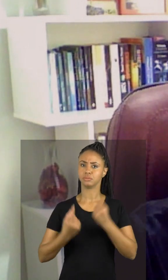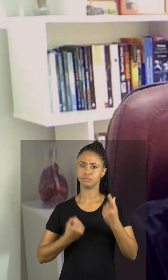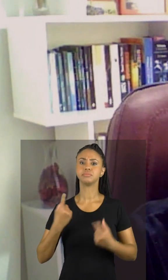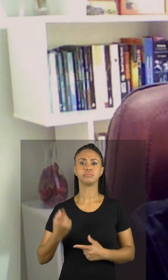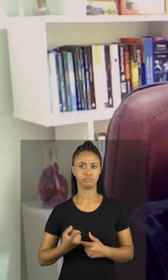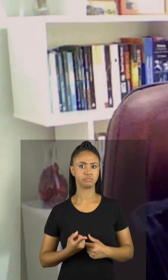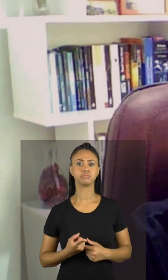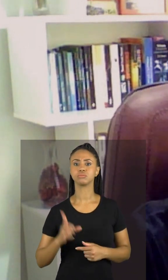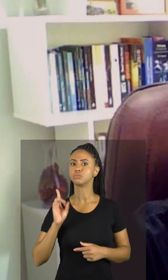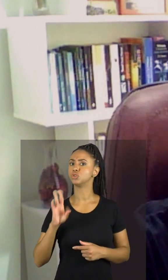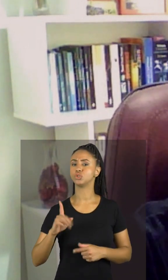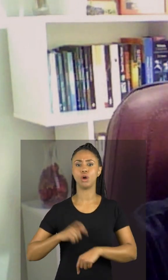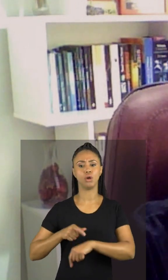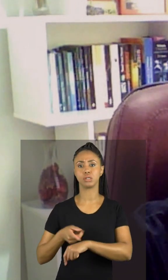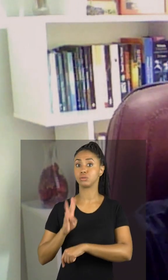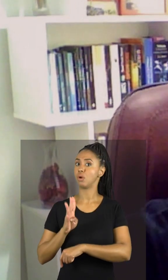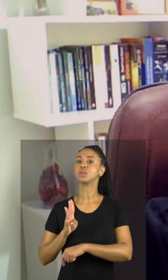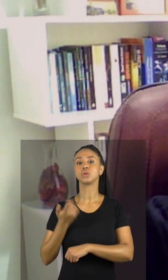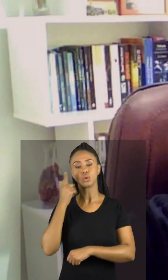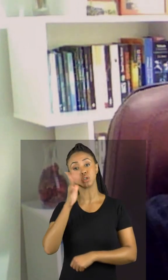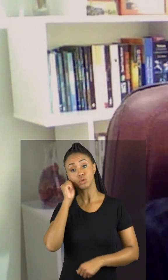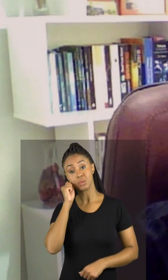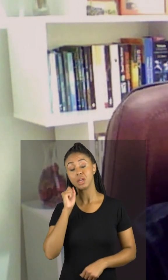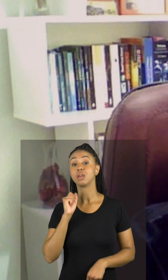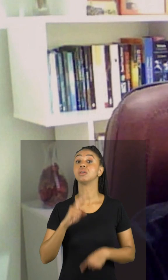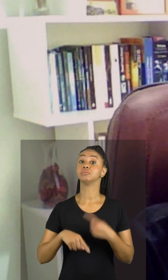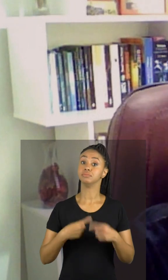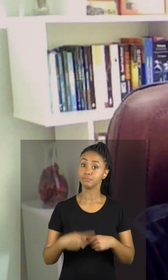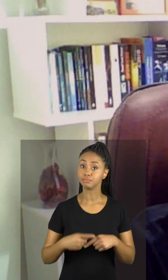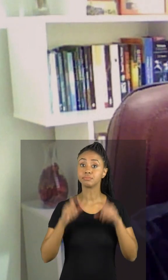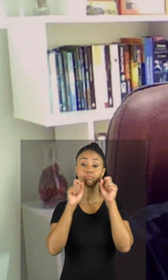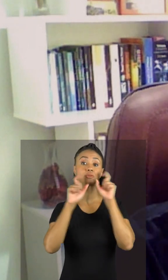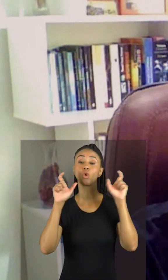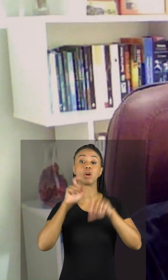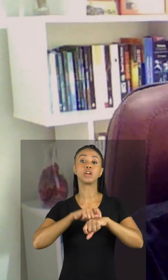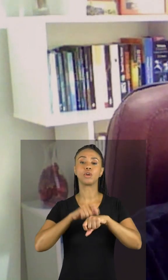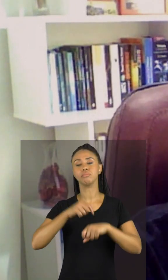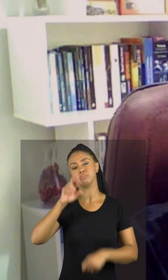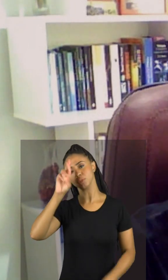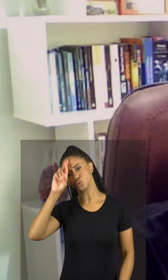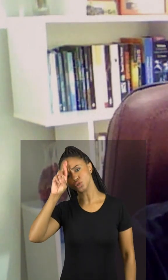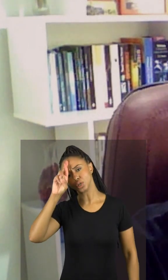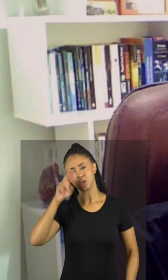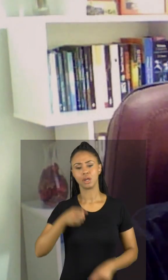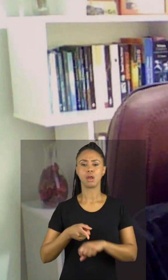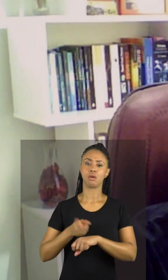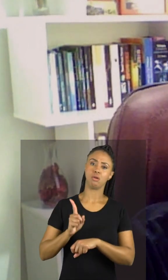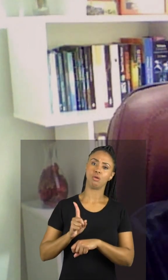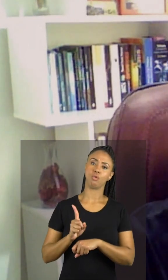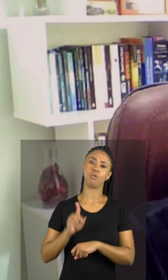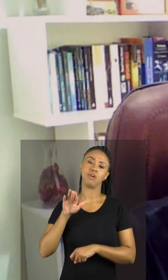despertinos que só conseguem ir para a cama às quatro da manhã e que acordam próximo das meio-dia, uma da